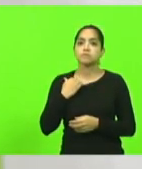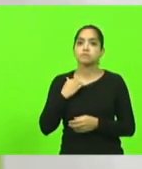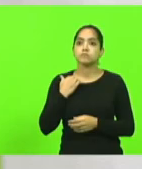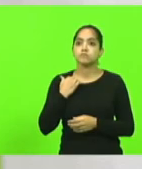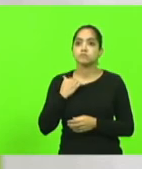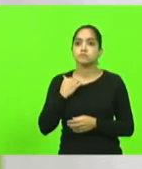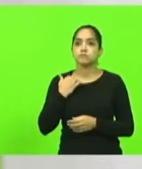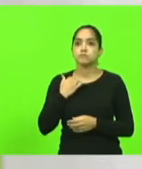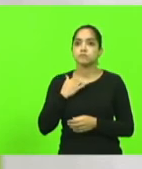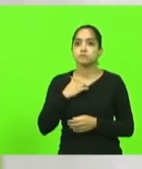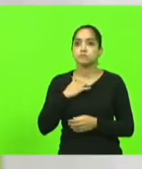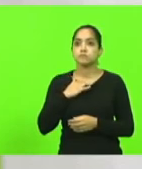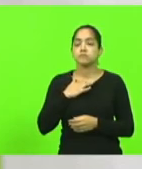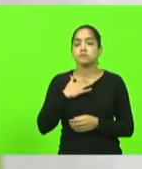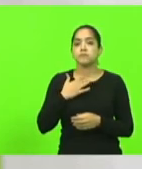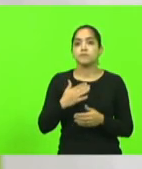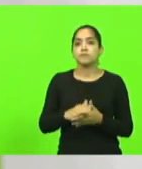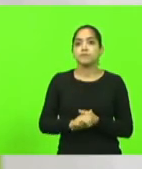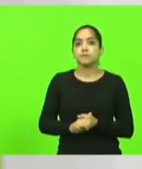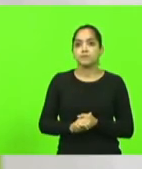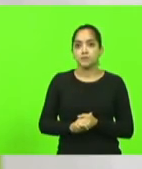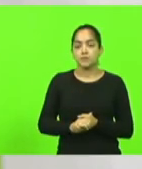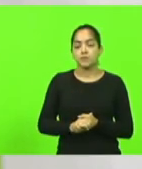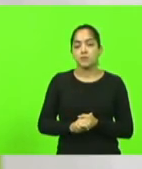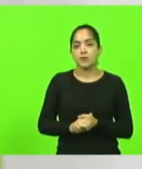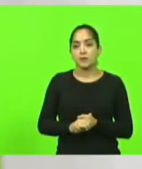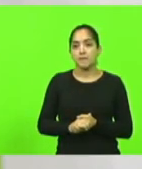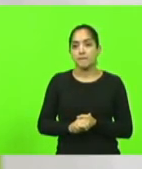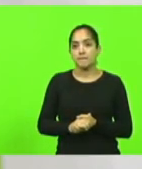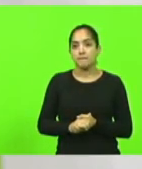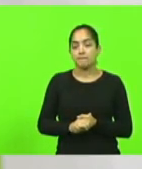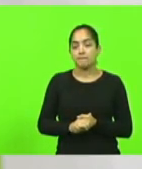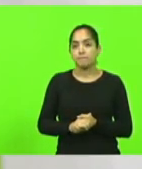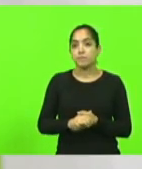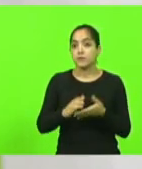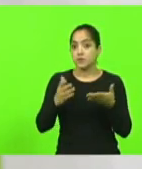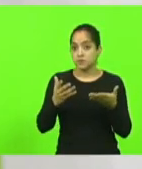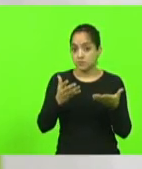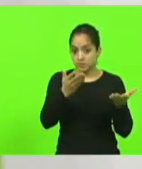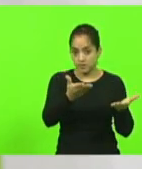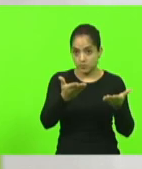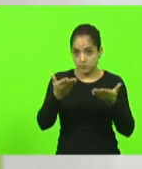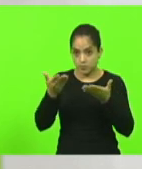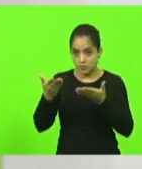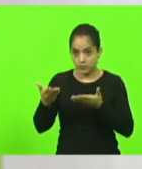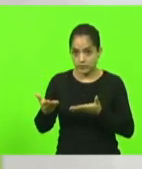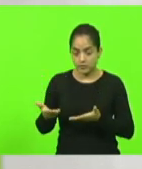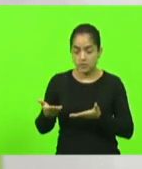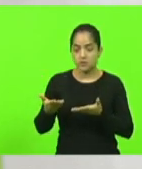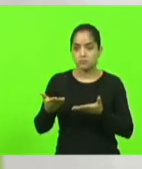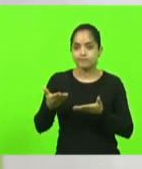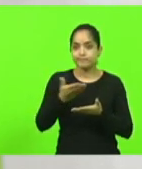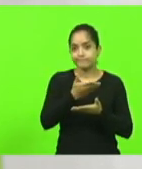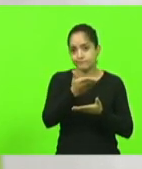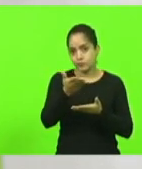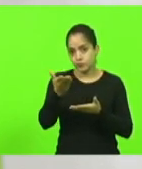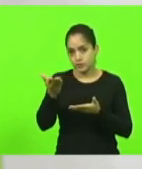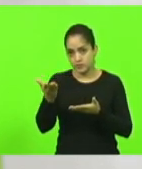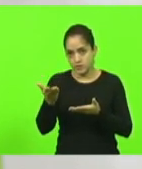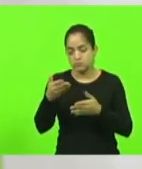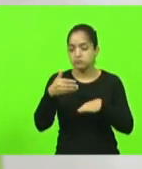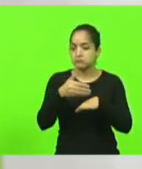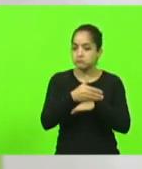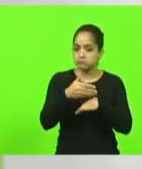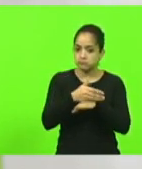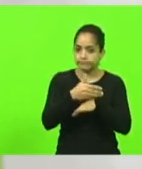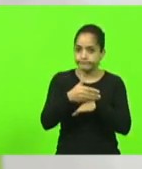das nossas manifestações do dia 7 de setembro. Então, quero convidar a todos que participem